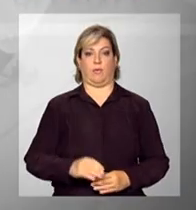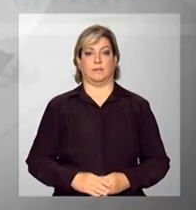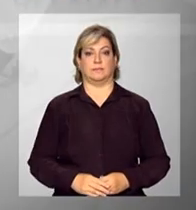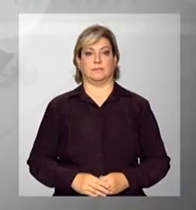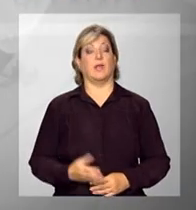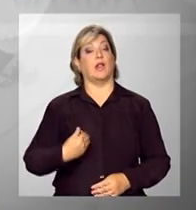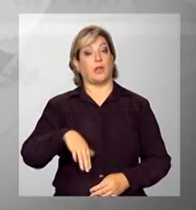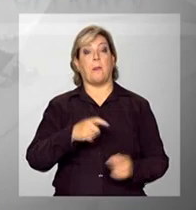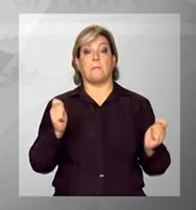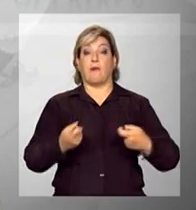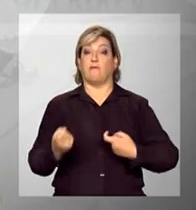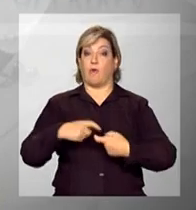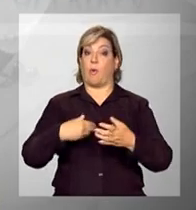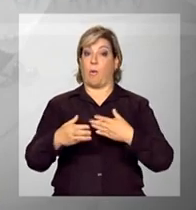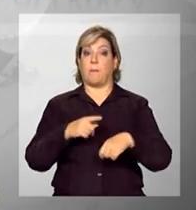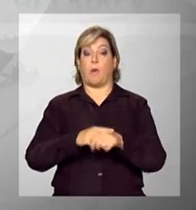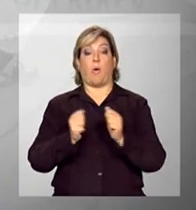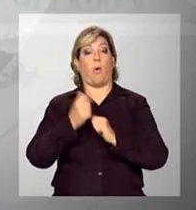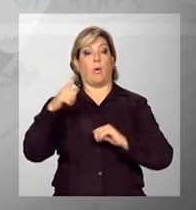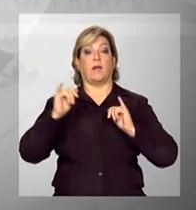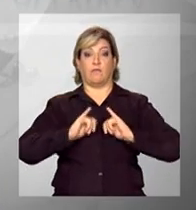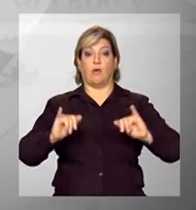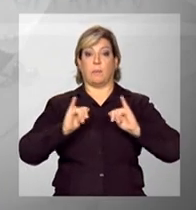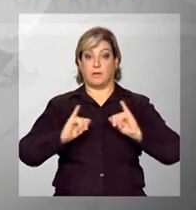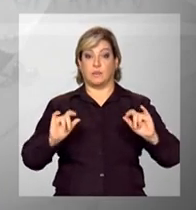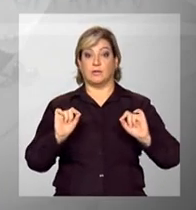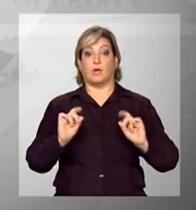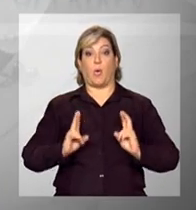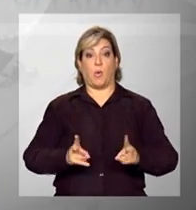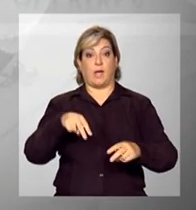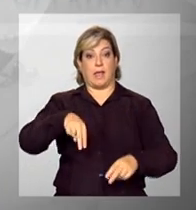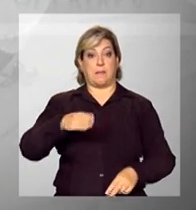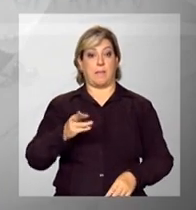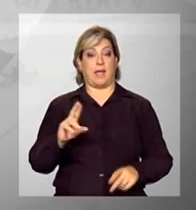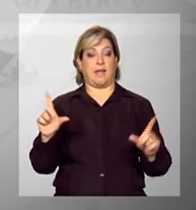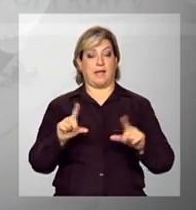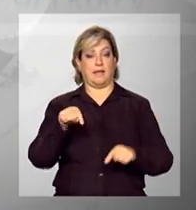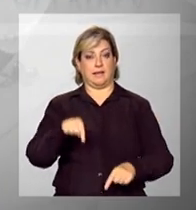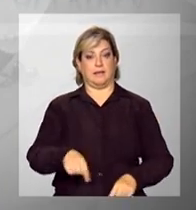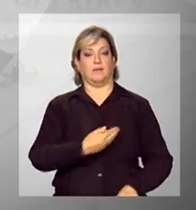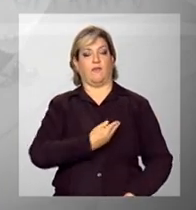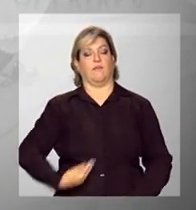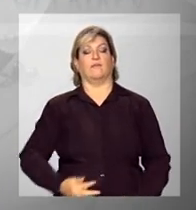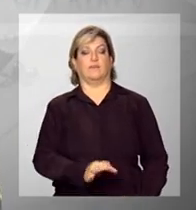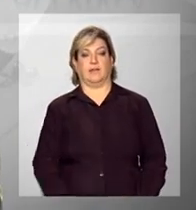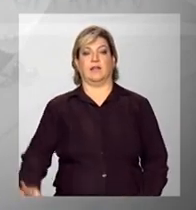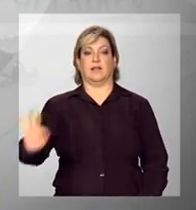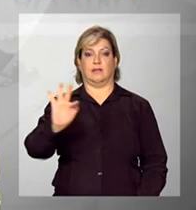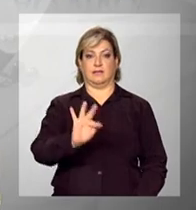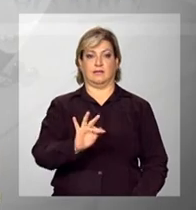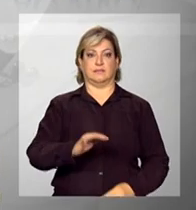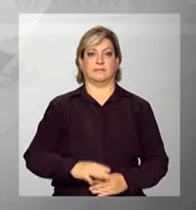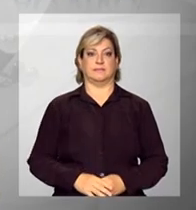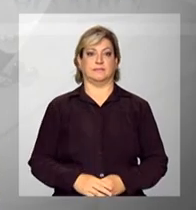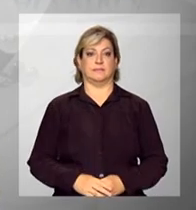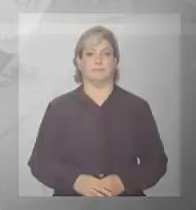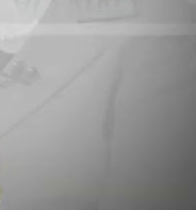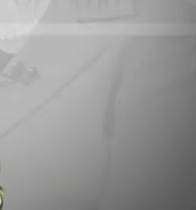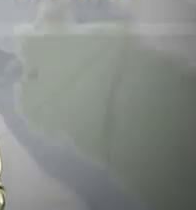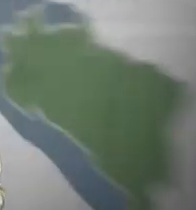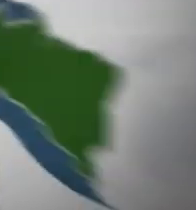E nós podemos voltar a qualquer momento com outras informações. Continue com a gente na NBR, a TV do Governo Federal. Tchau.